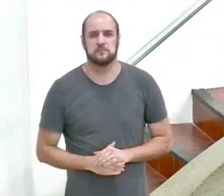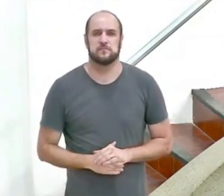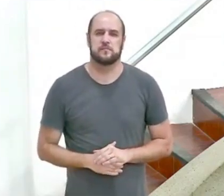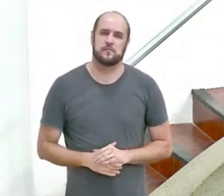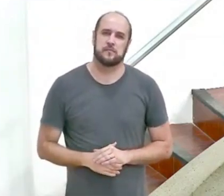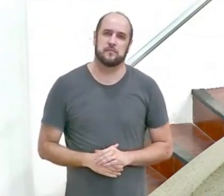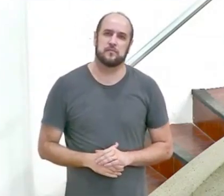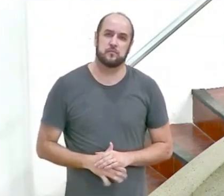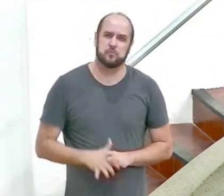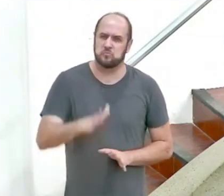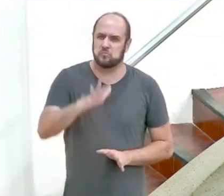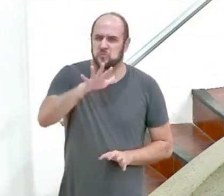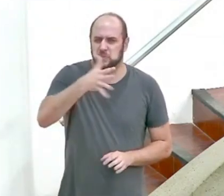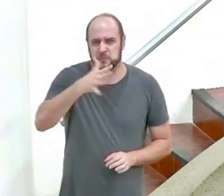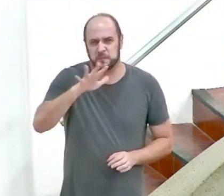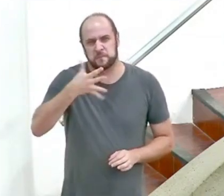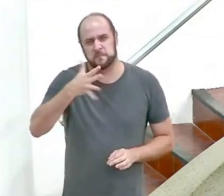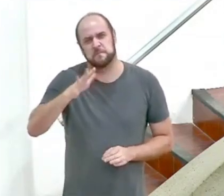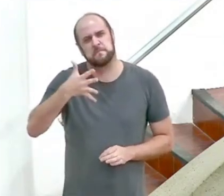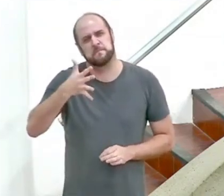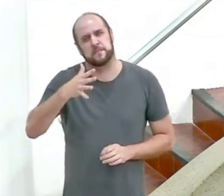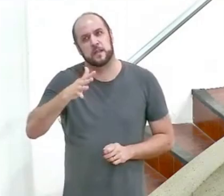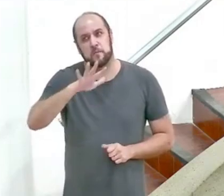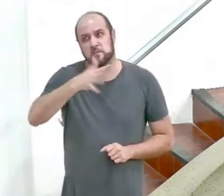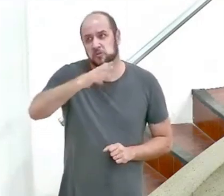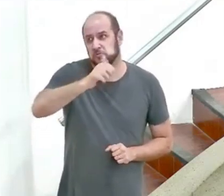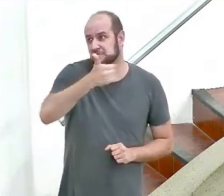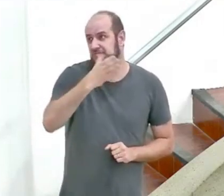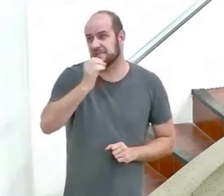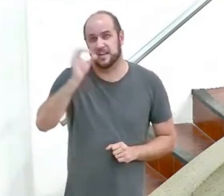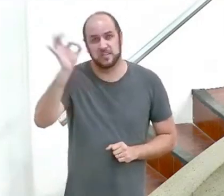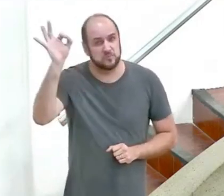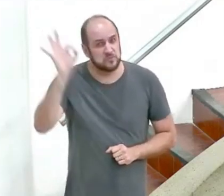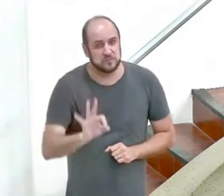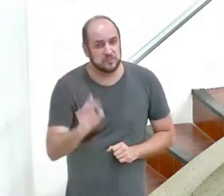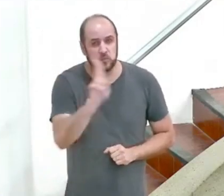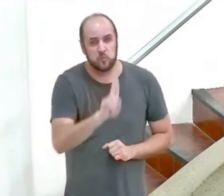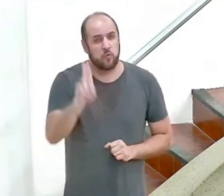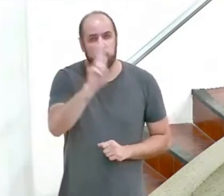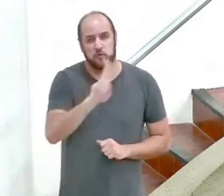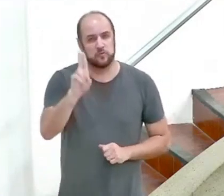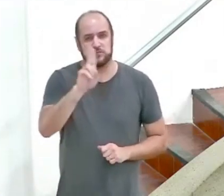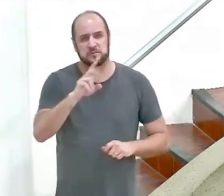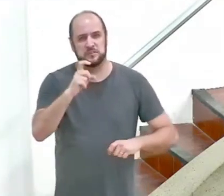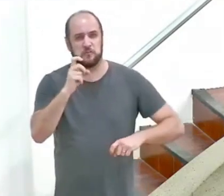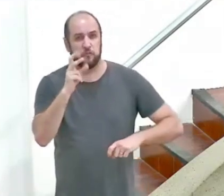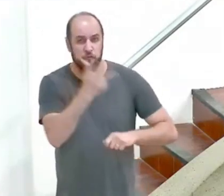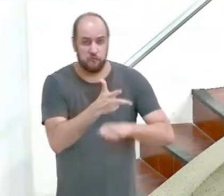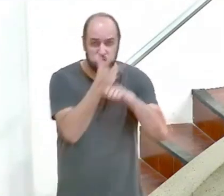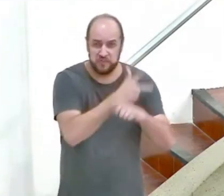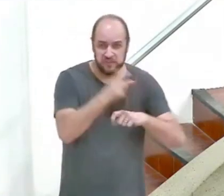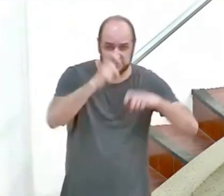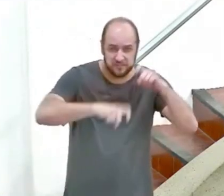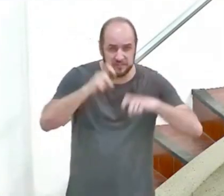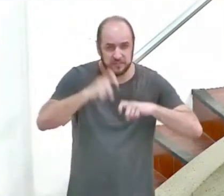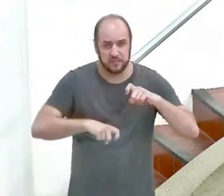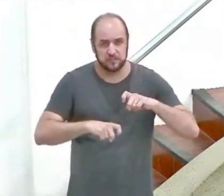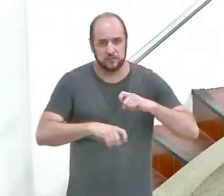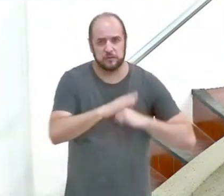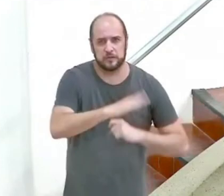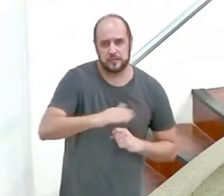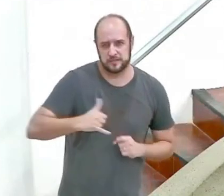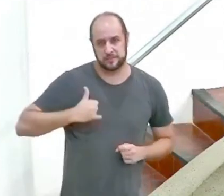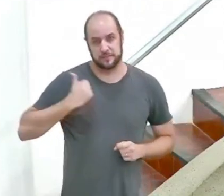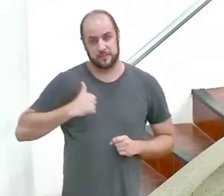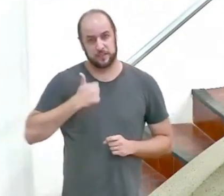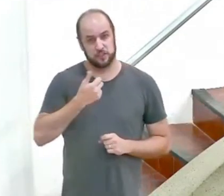cerca cerca cerca de 10% dos usuários de pornografia nos Estados Unidos são crianças menores